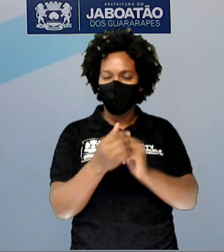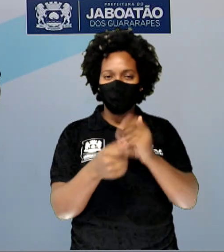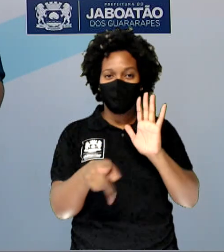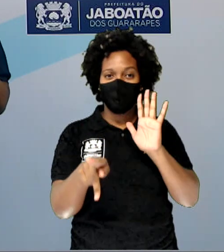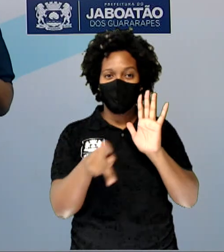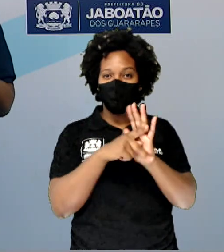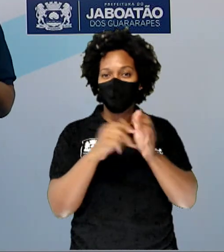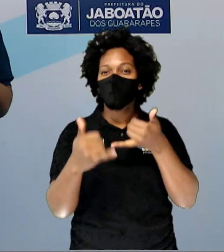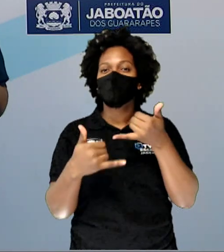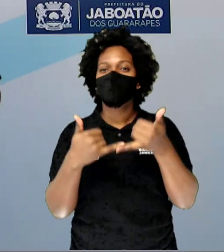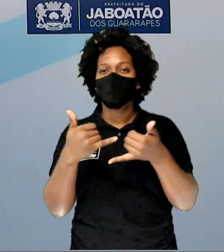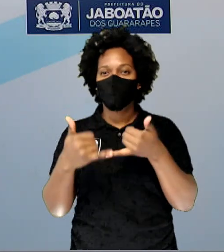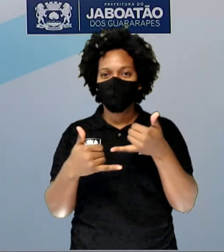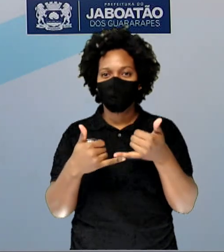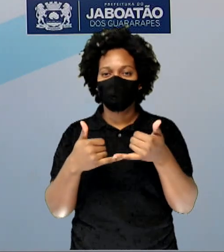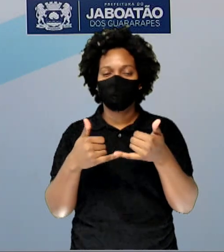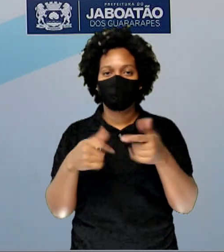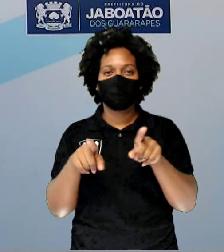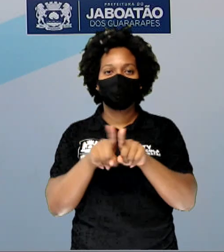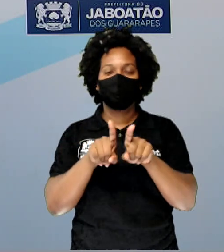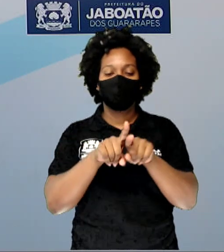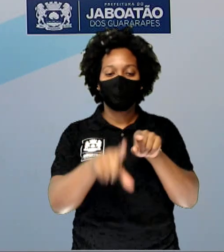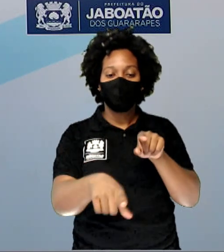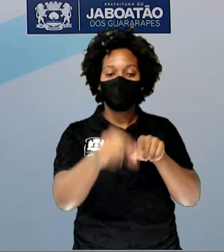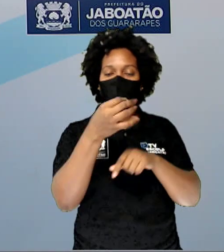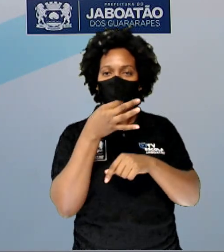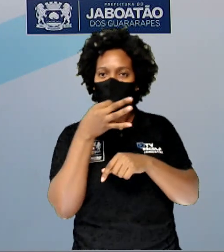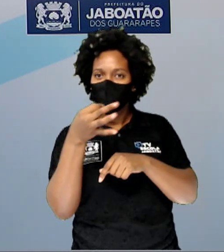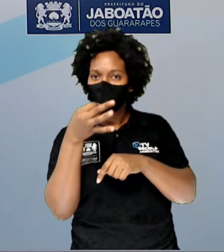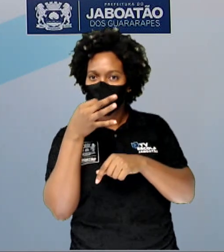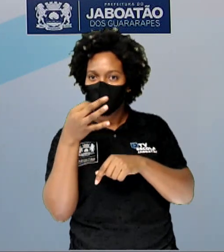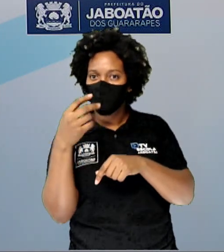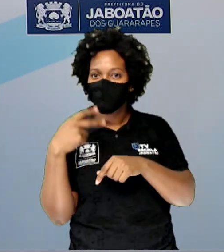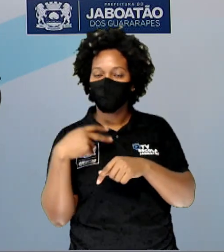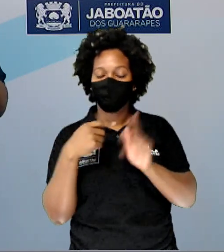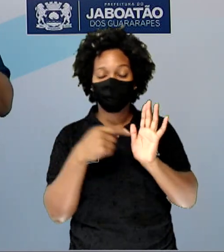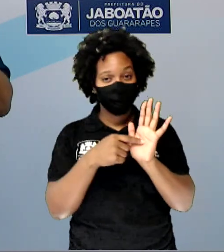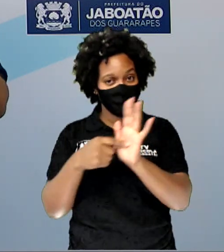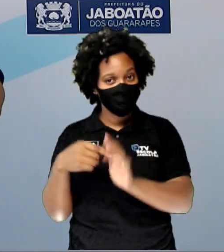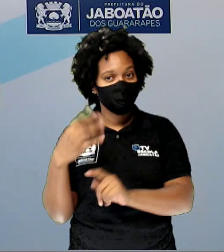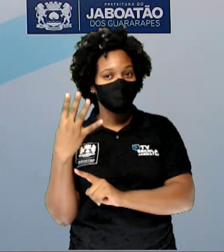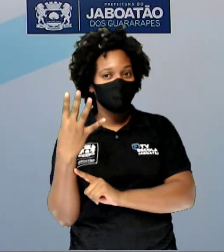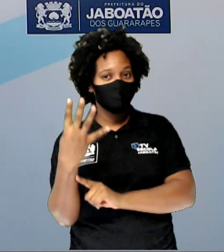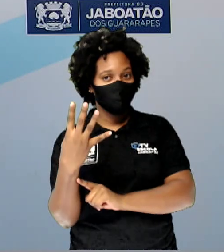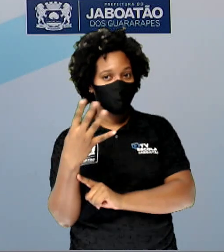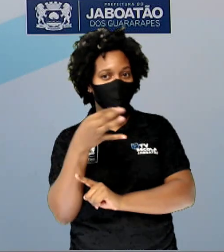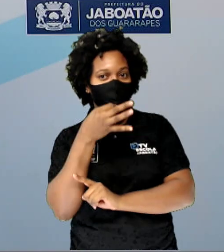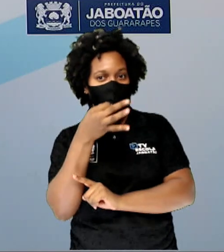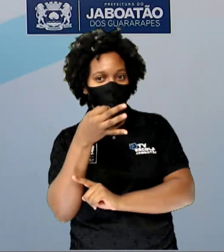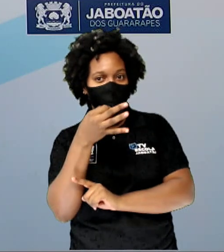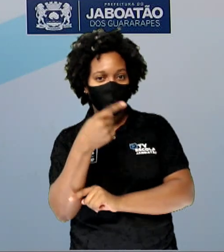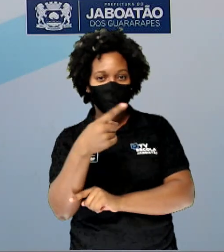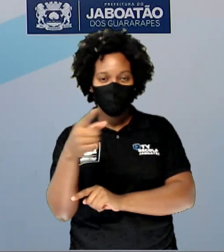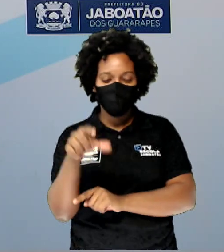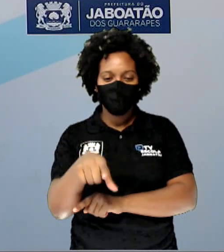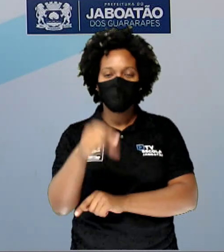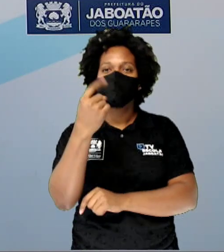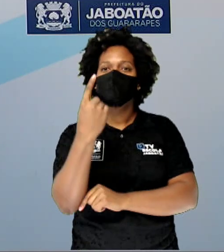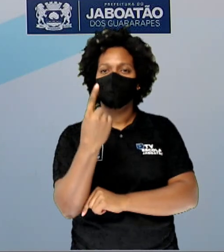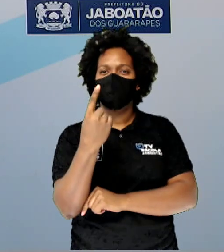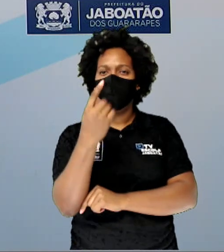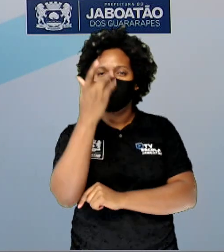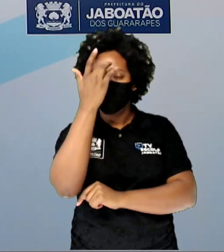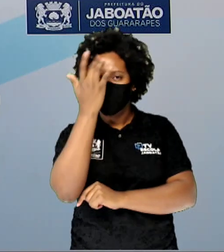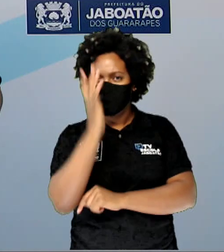brinquedos, vocês podem escolher uma dessas sugestões. Eu deixei quatro sugestões de brinquedos. Vocês vão escolher uma que vocês acharem mais fácil,